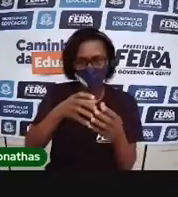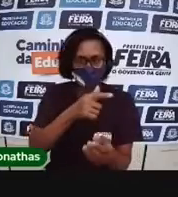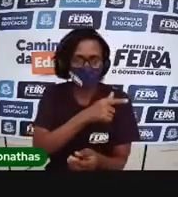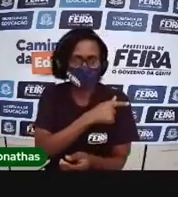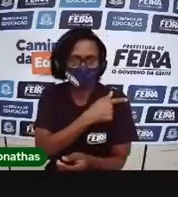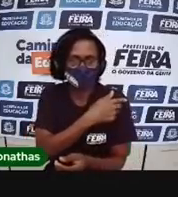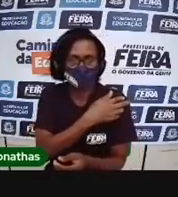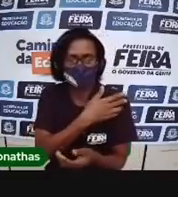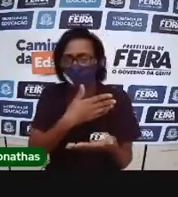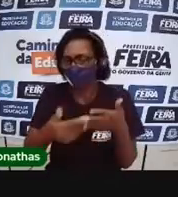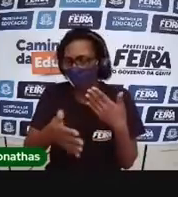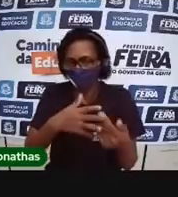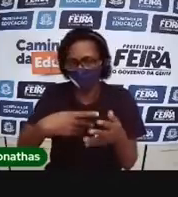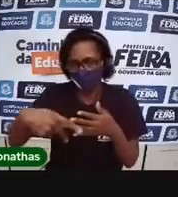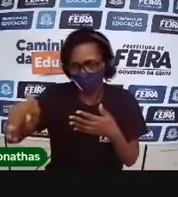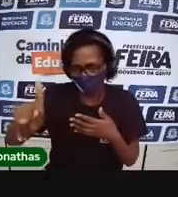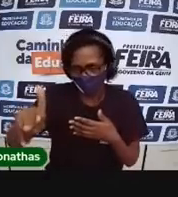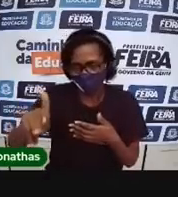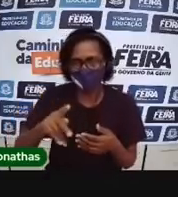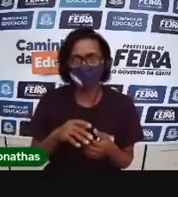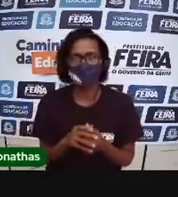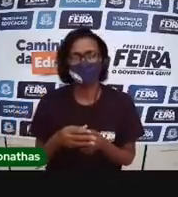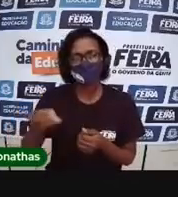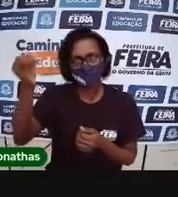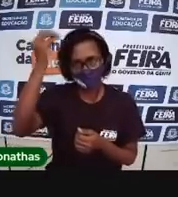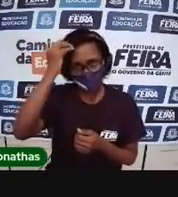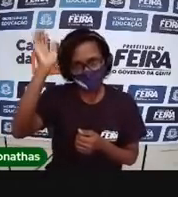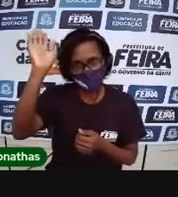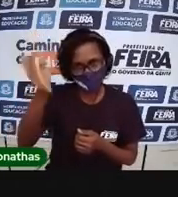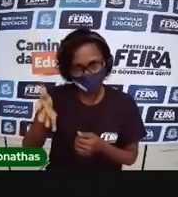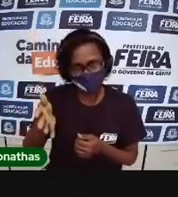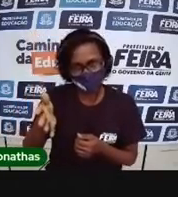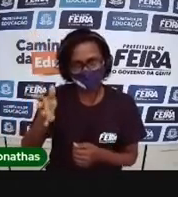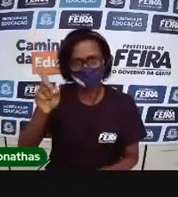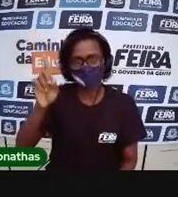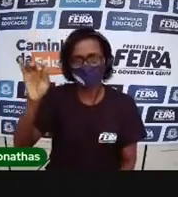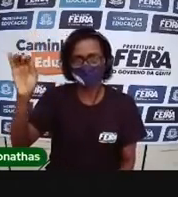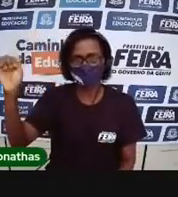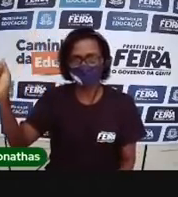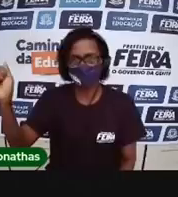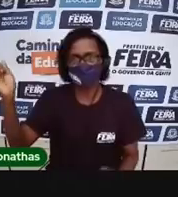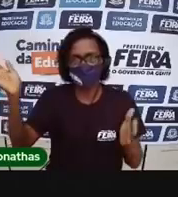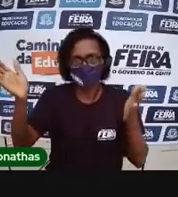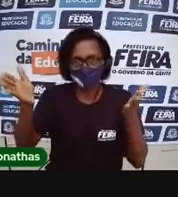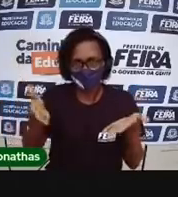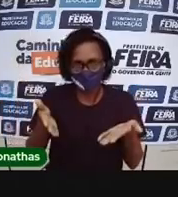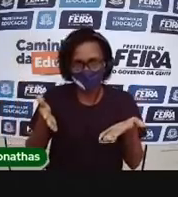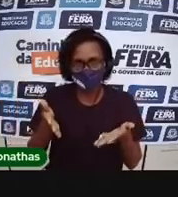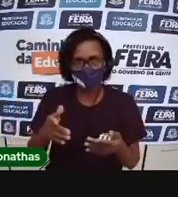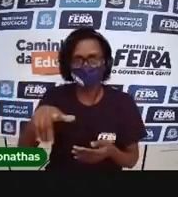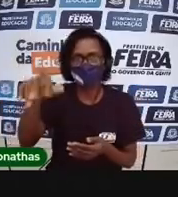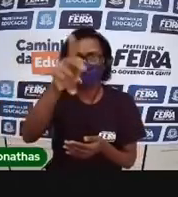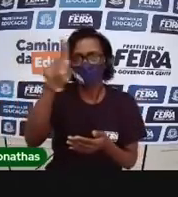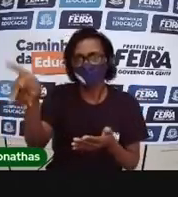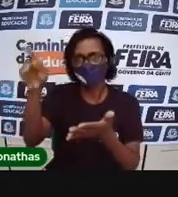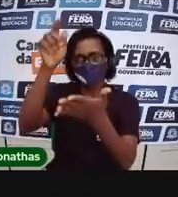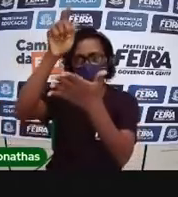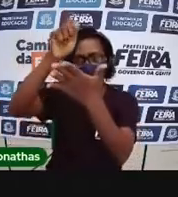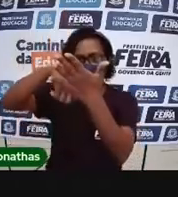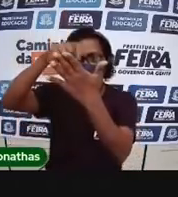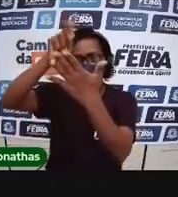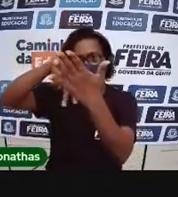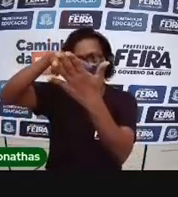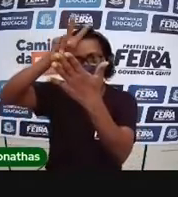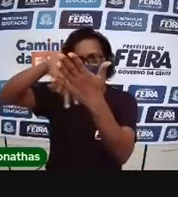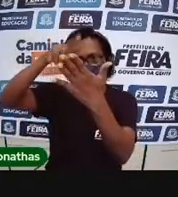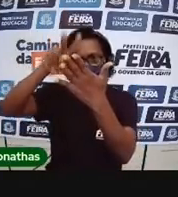E esse aí, você já tá craque, já decorou a data de hoje, né? A prova é ler o texto pra você entender melhor, tá bem?